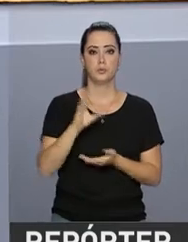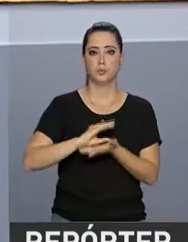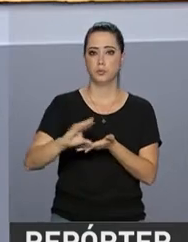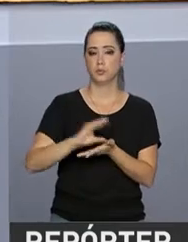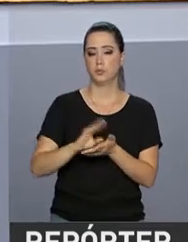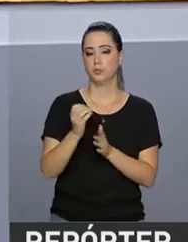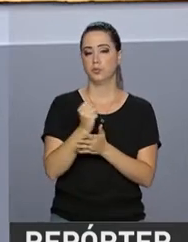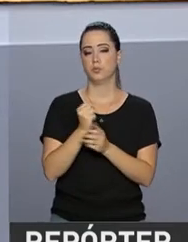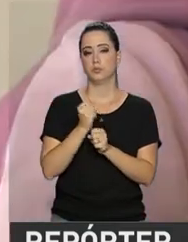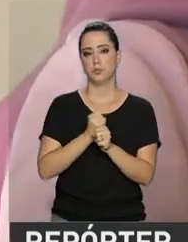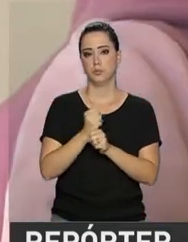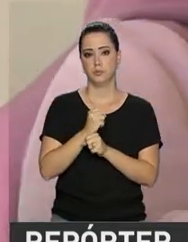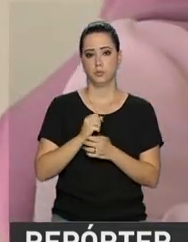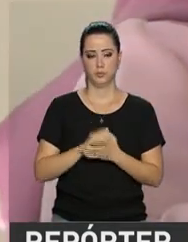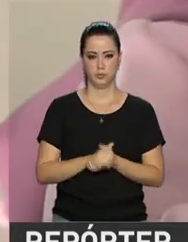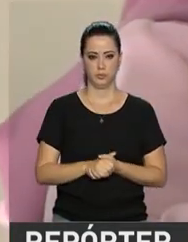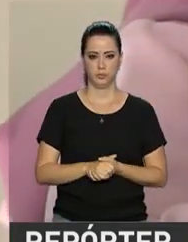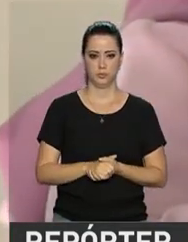este ano.